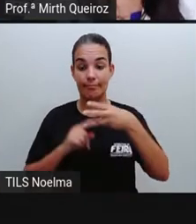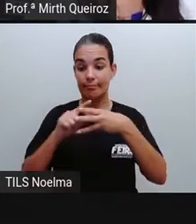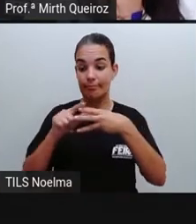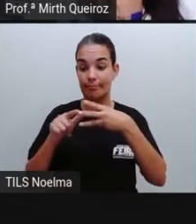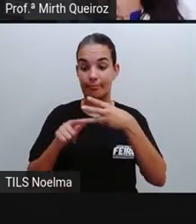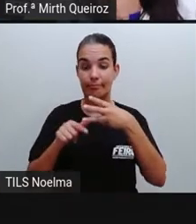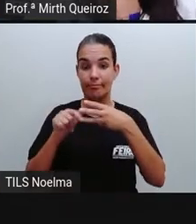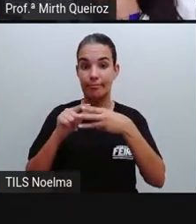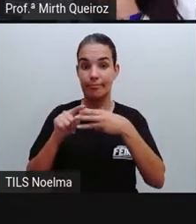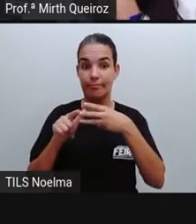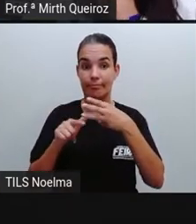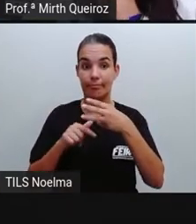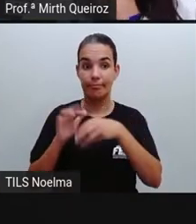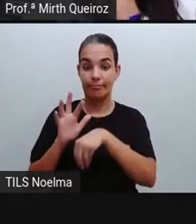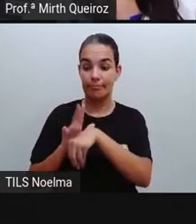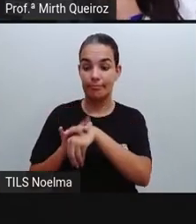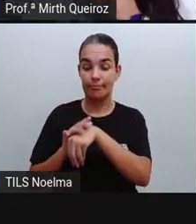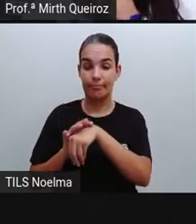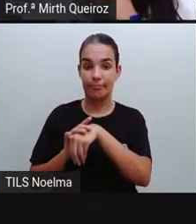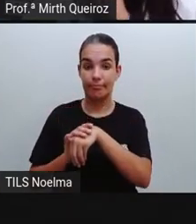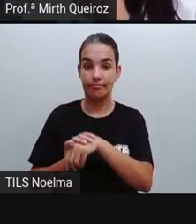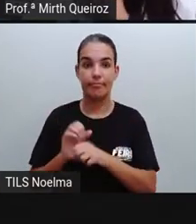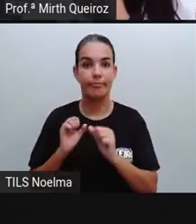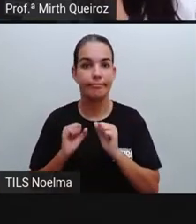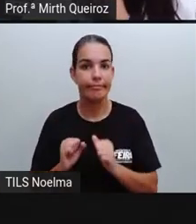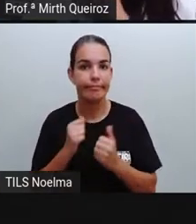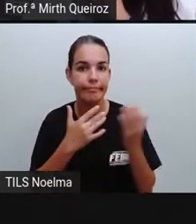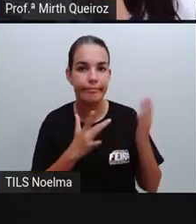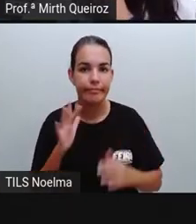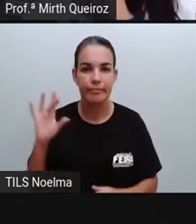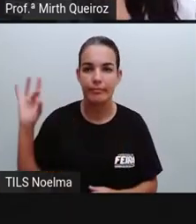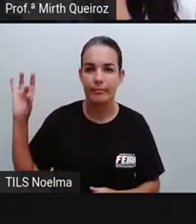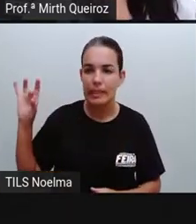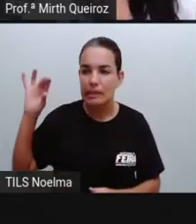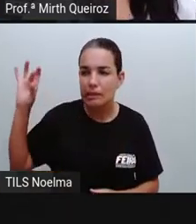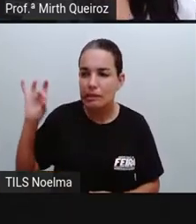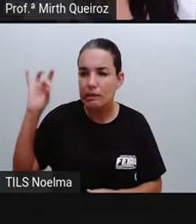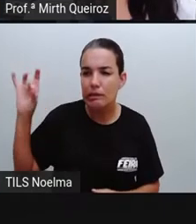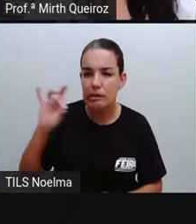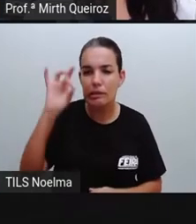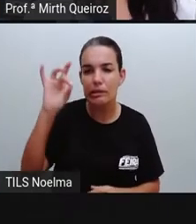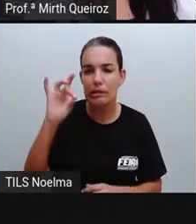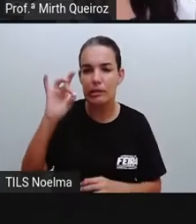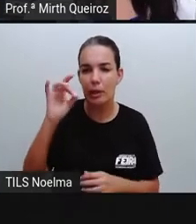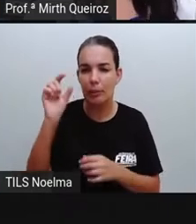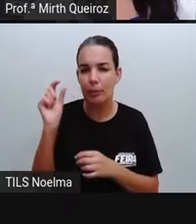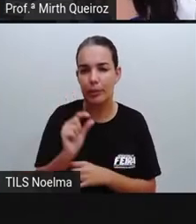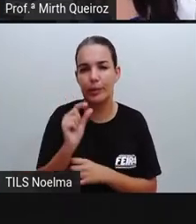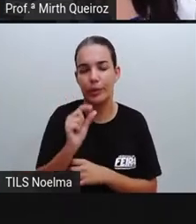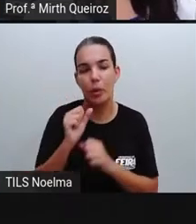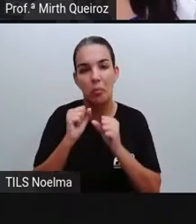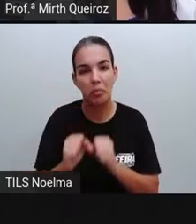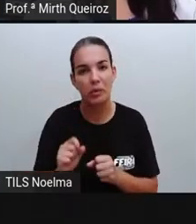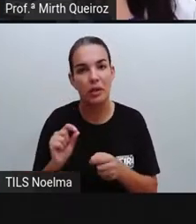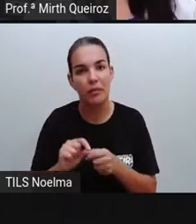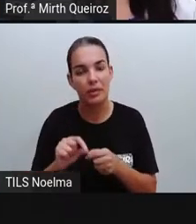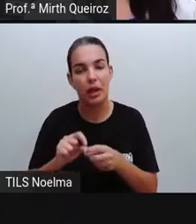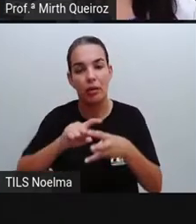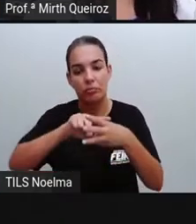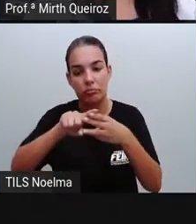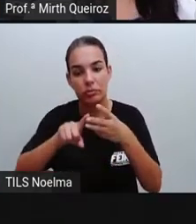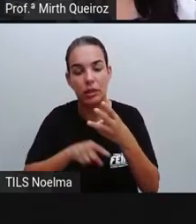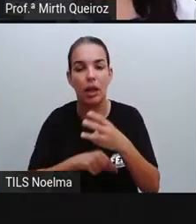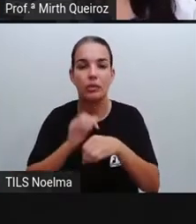E o que que esse mosquitinho tão pequeno ele pode causar? Ele pode causar os três tipos de doenças que a gente já falou